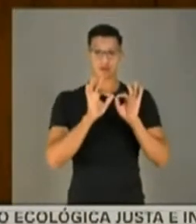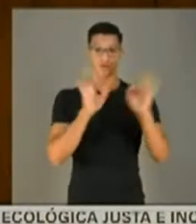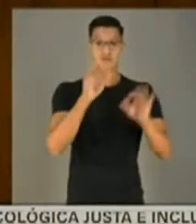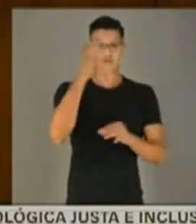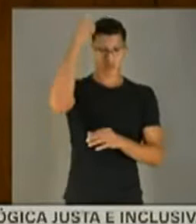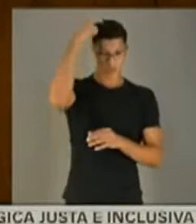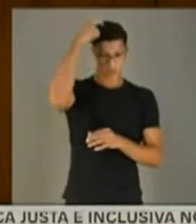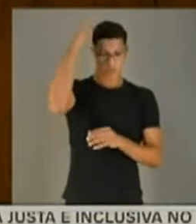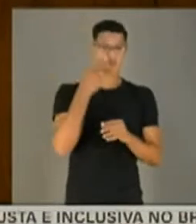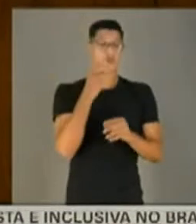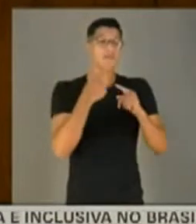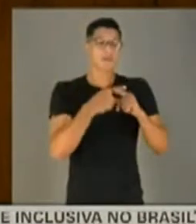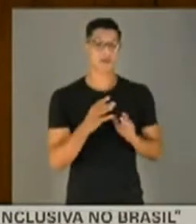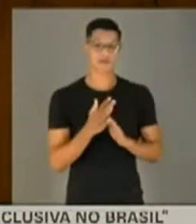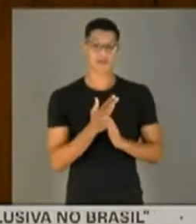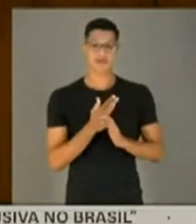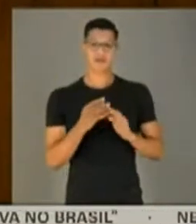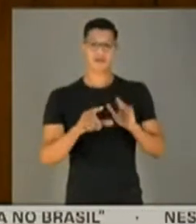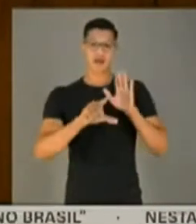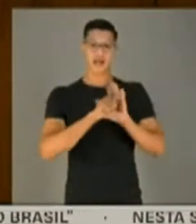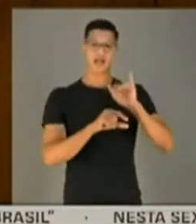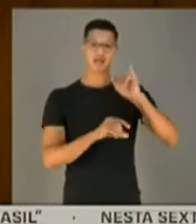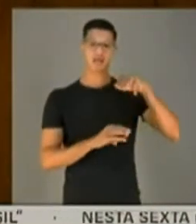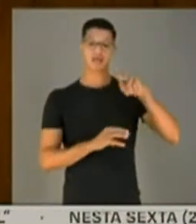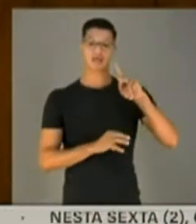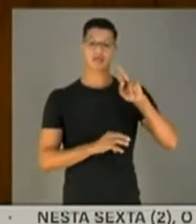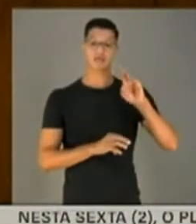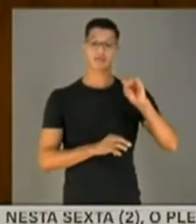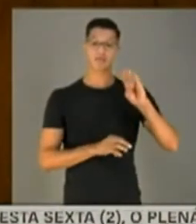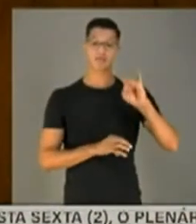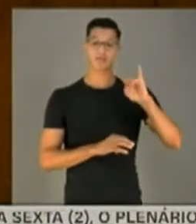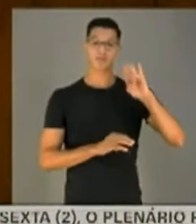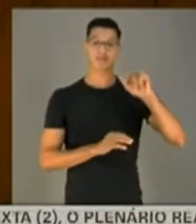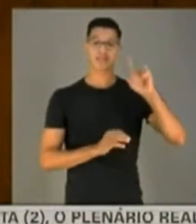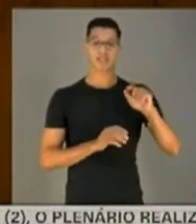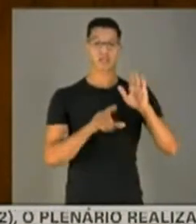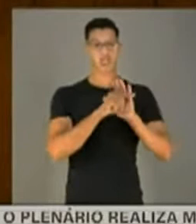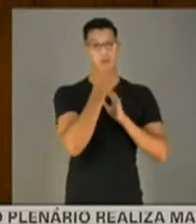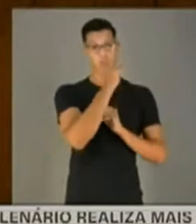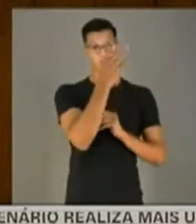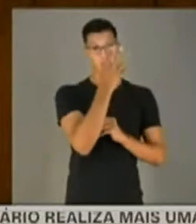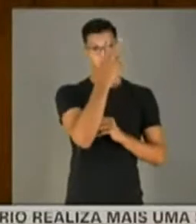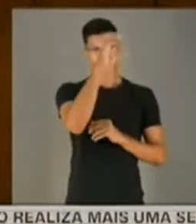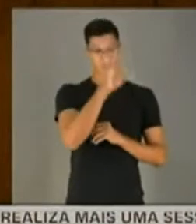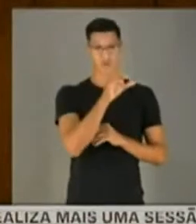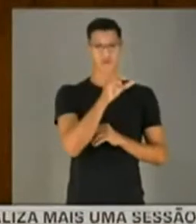culpa. E eu vou falar por quê. A lei de improbidade administrativa, que é a lei 8.429, de 1992,